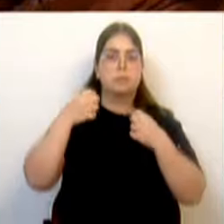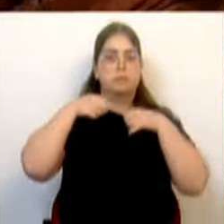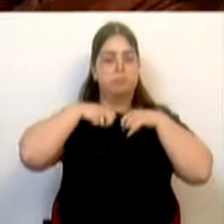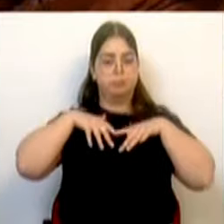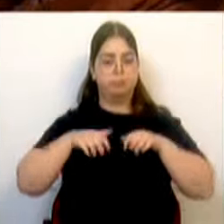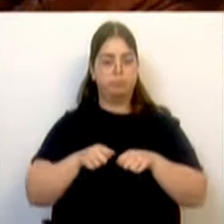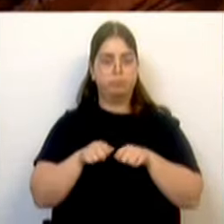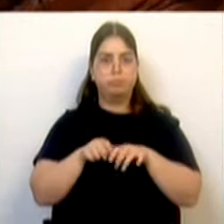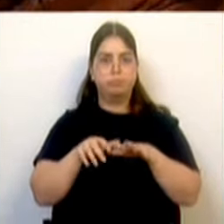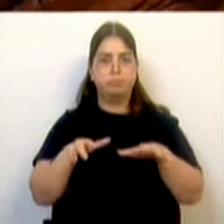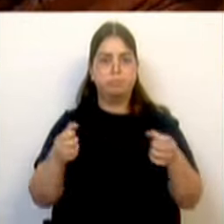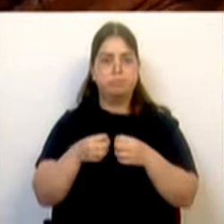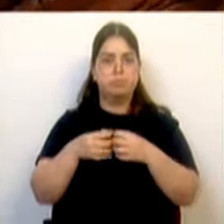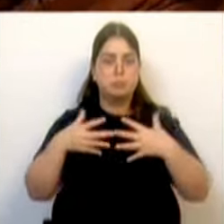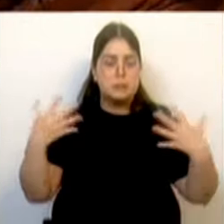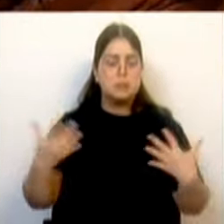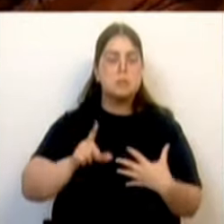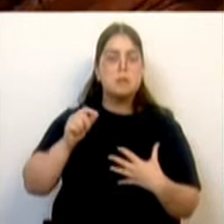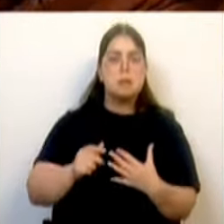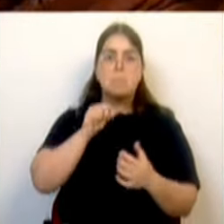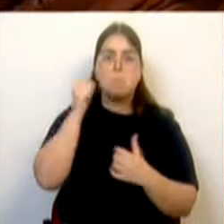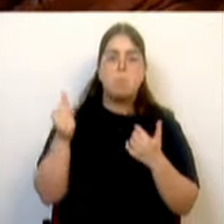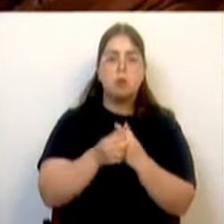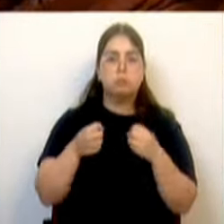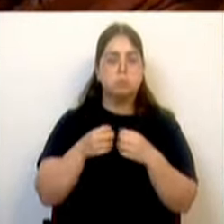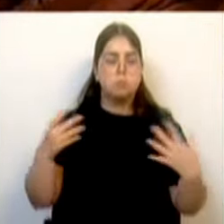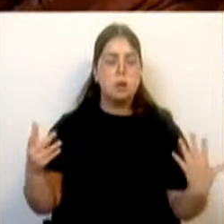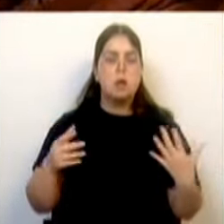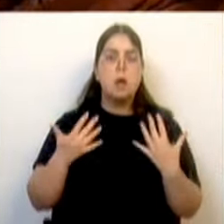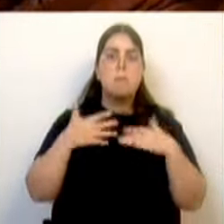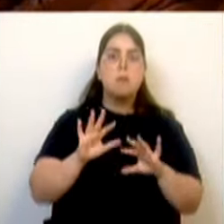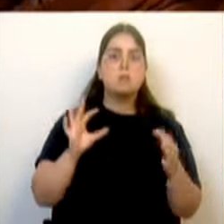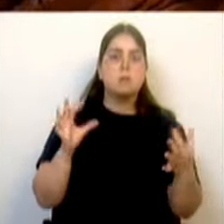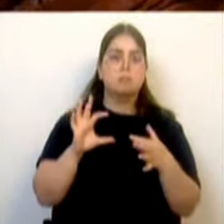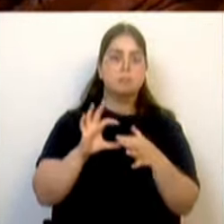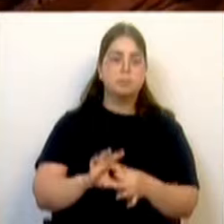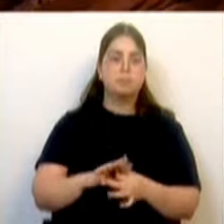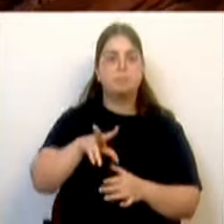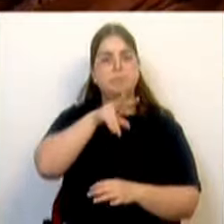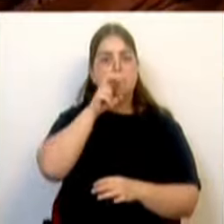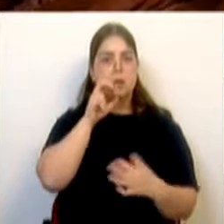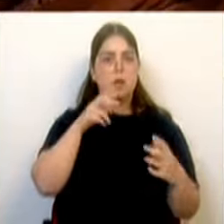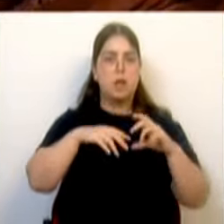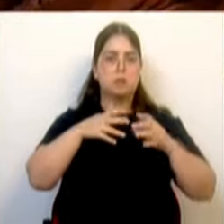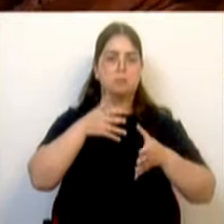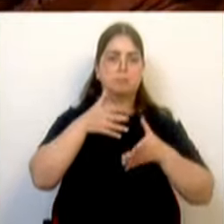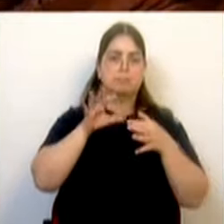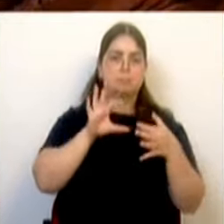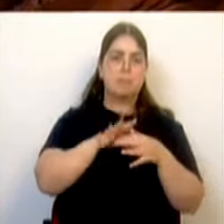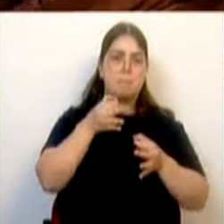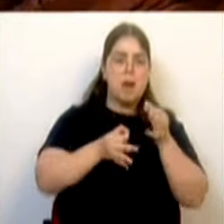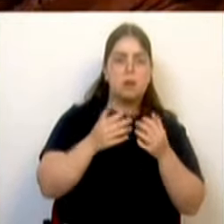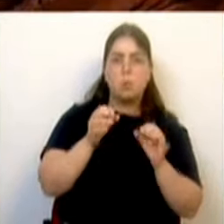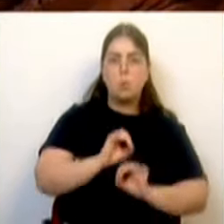oeste, sem terem uma unidade de cuidados intensivos ou um ventilador para disponibilizar aos mais de 300 mil